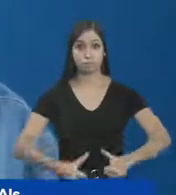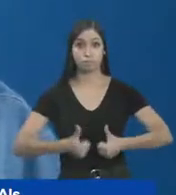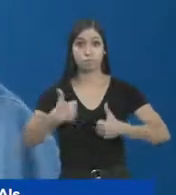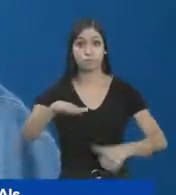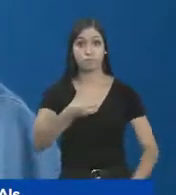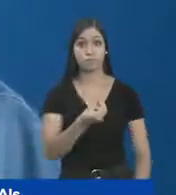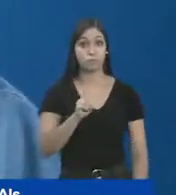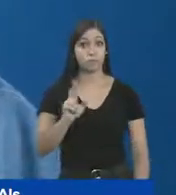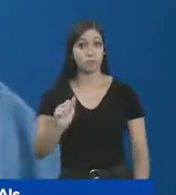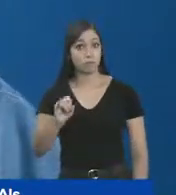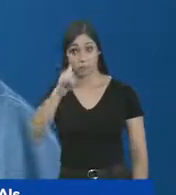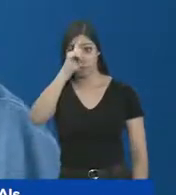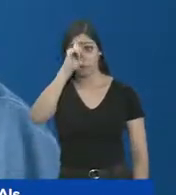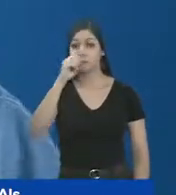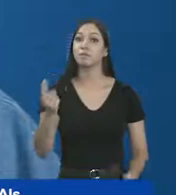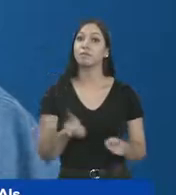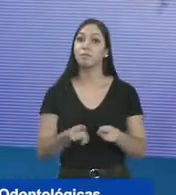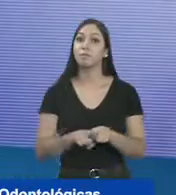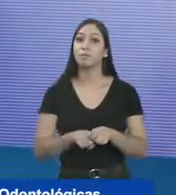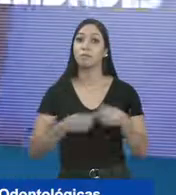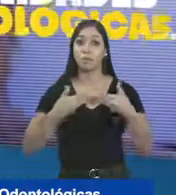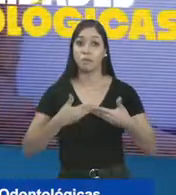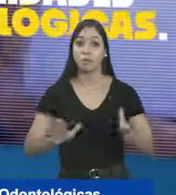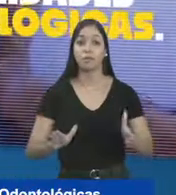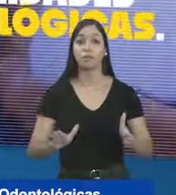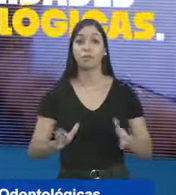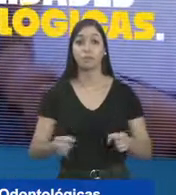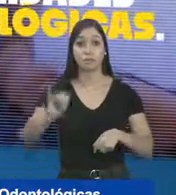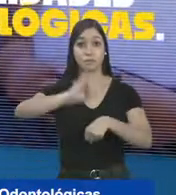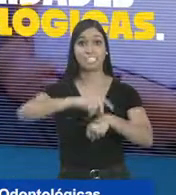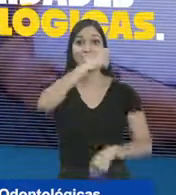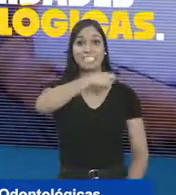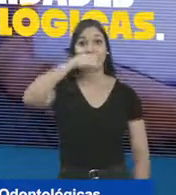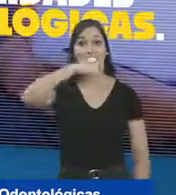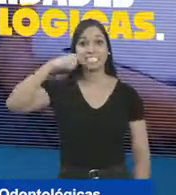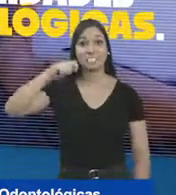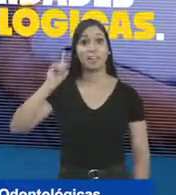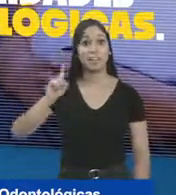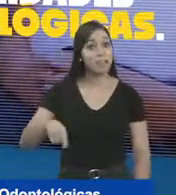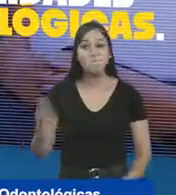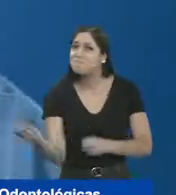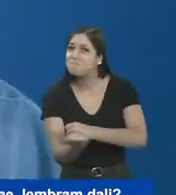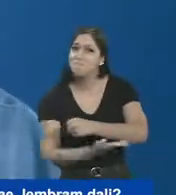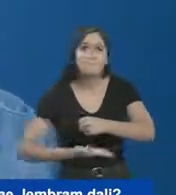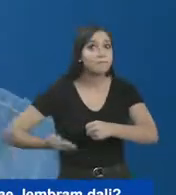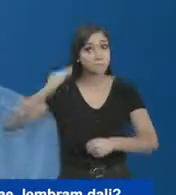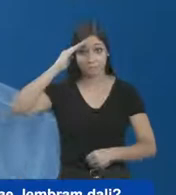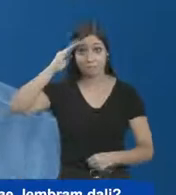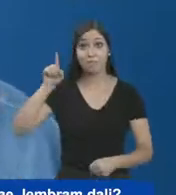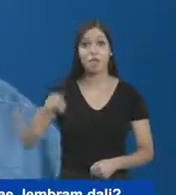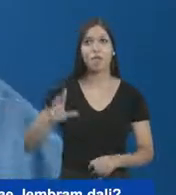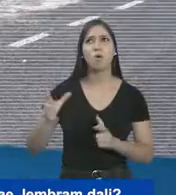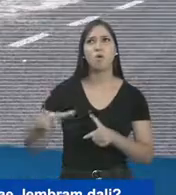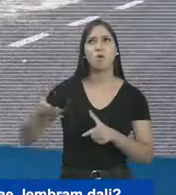reforma e ampliação de mais seis Uais. Vamos colocar em funcionamento o Centro de Especialidade Odontológicas. Isso é outra coisa